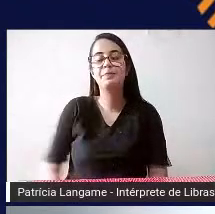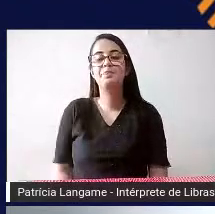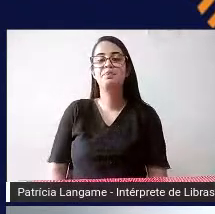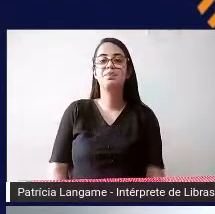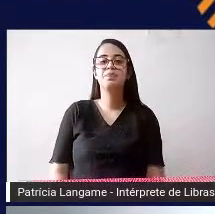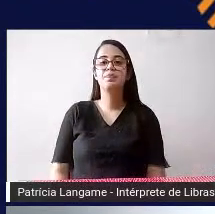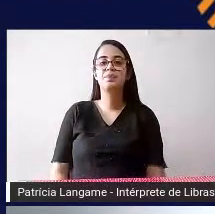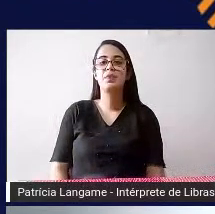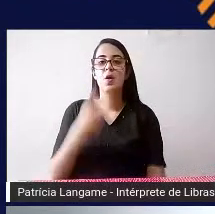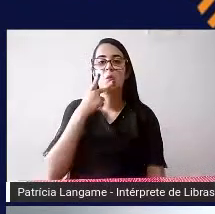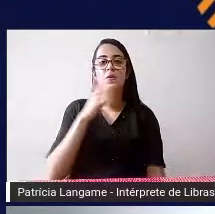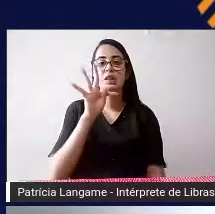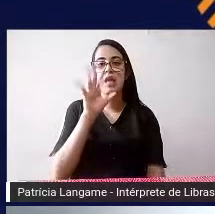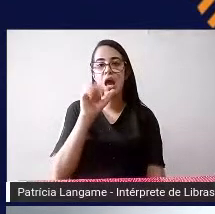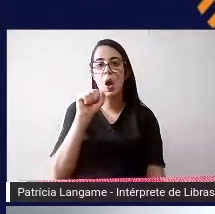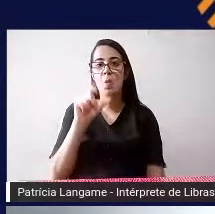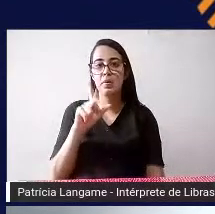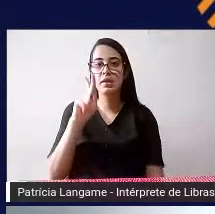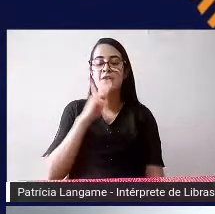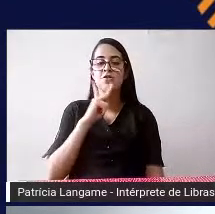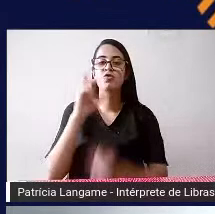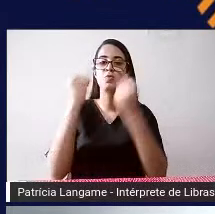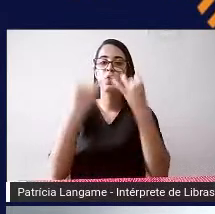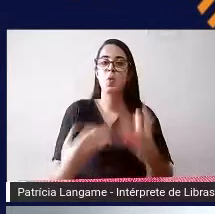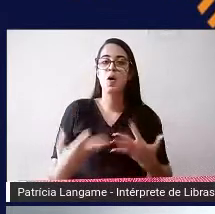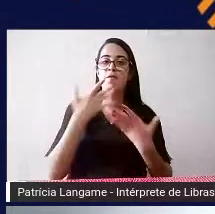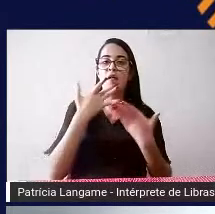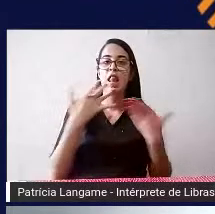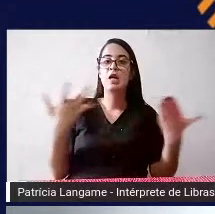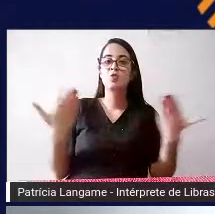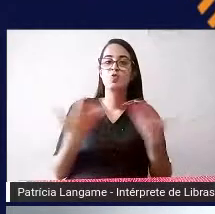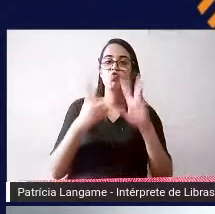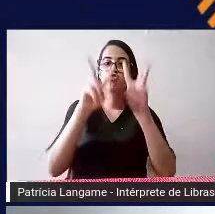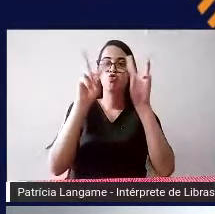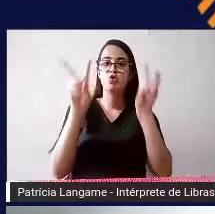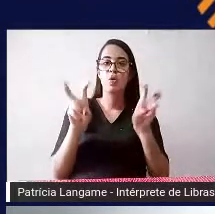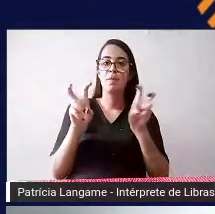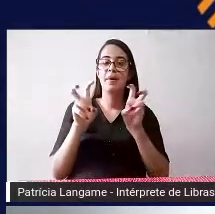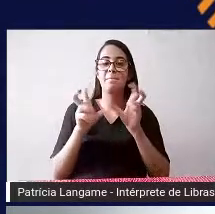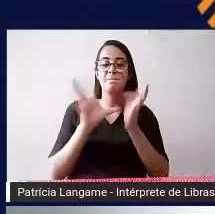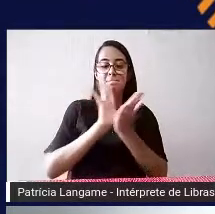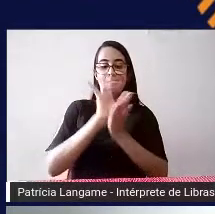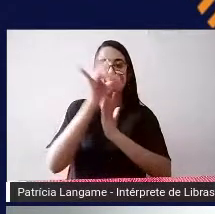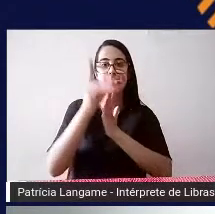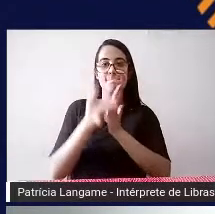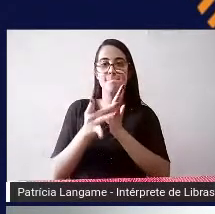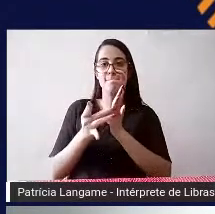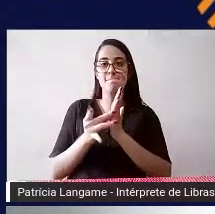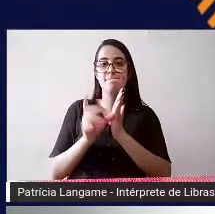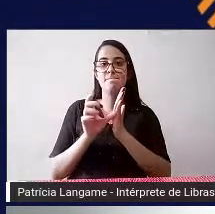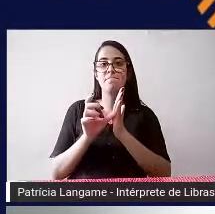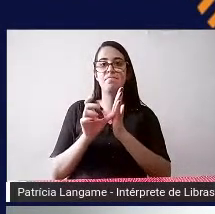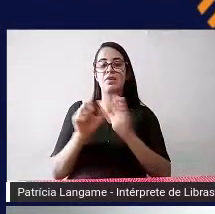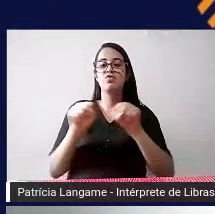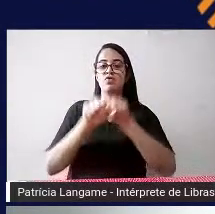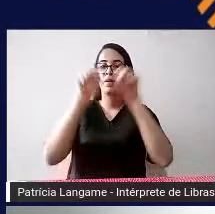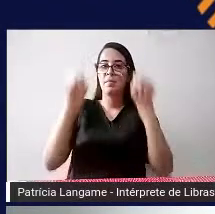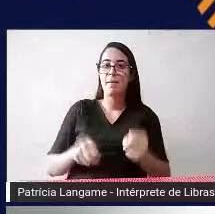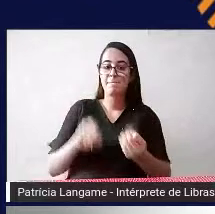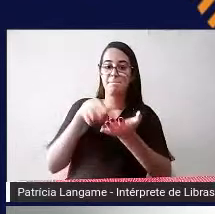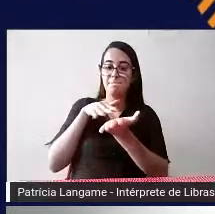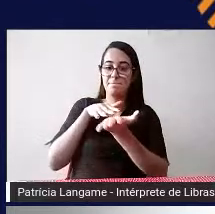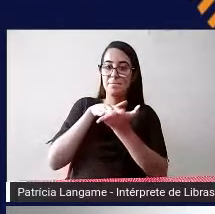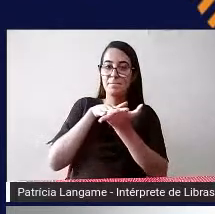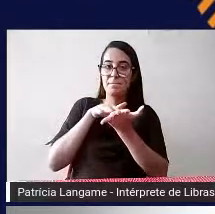ele já falou e eu vou falar um pouquinho agora desses itens abaixo que é o sistema Braille como sendo